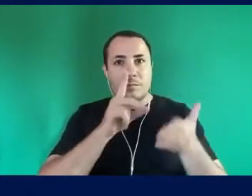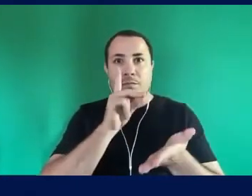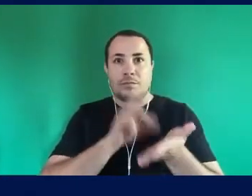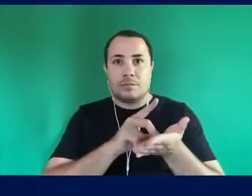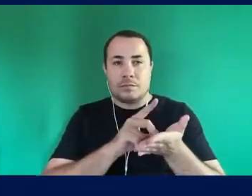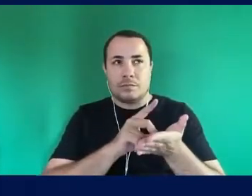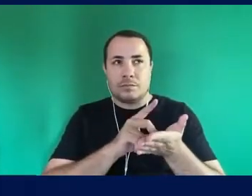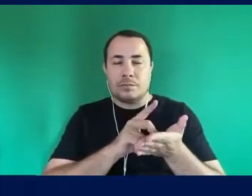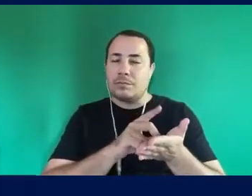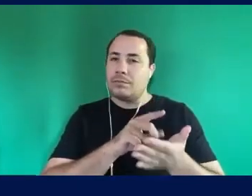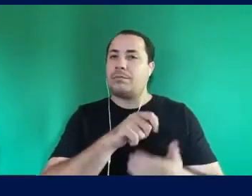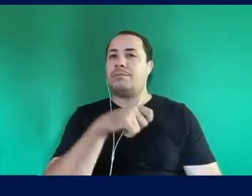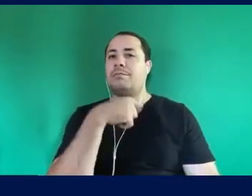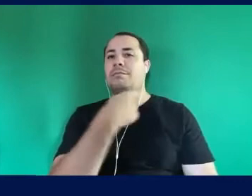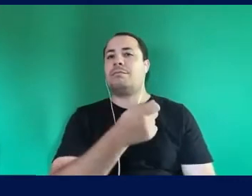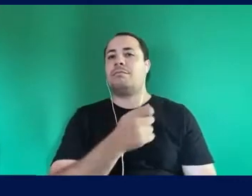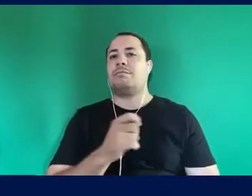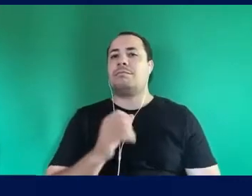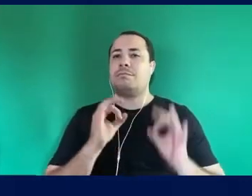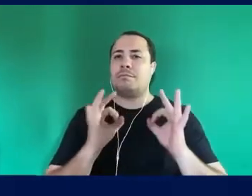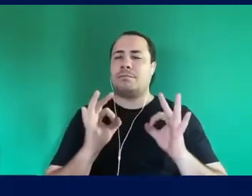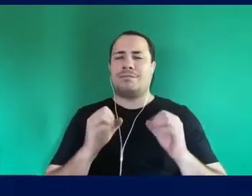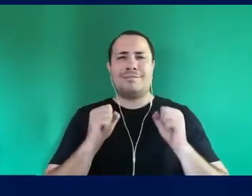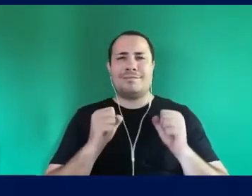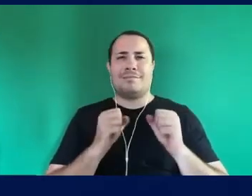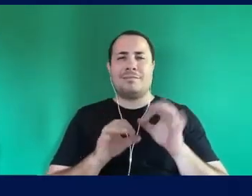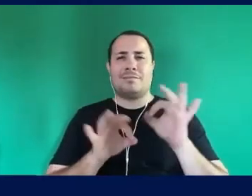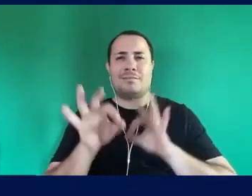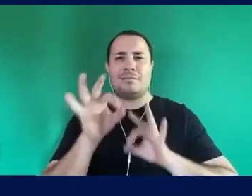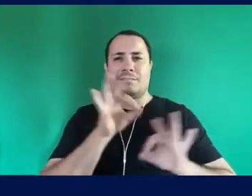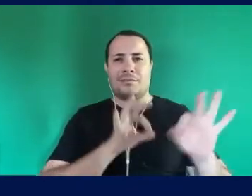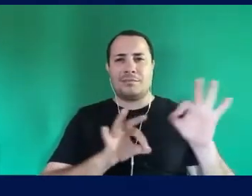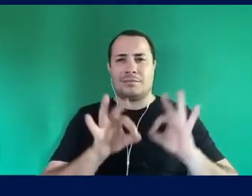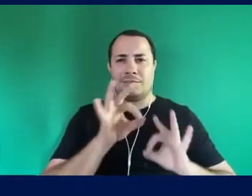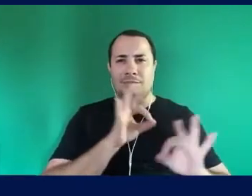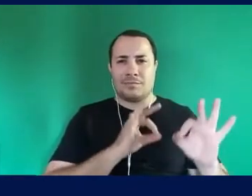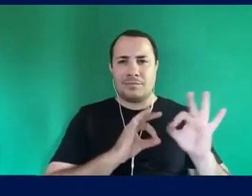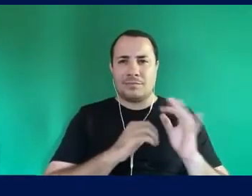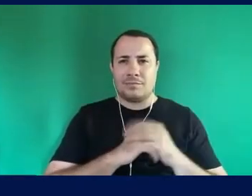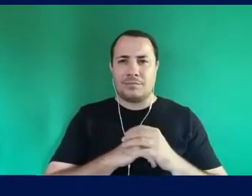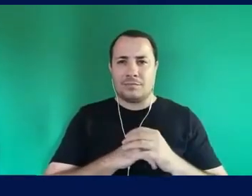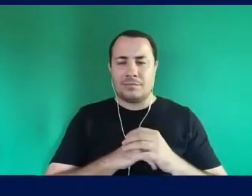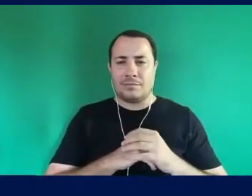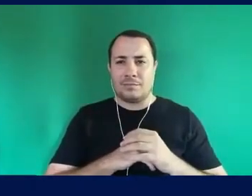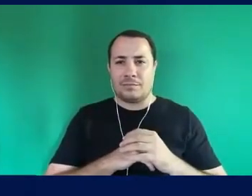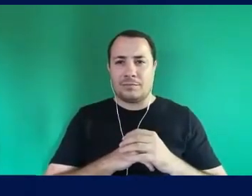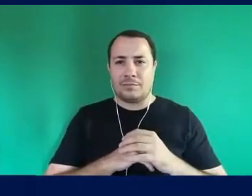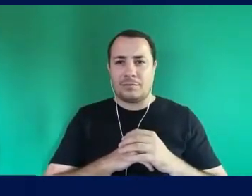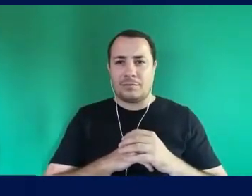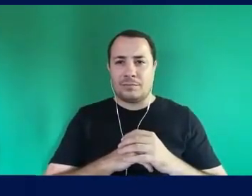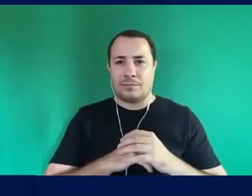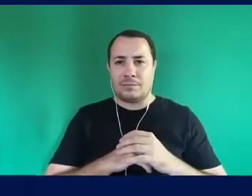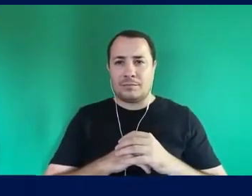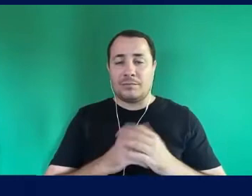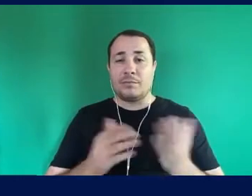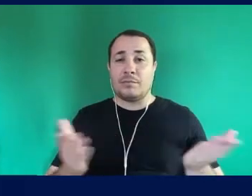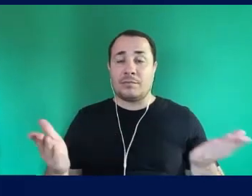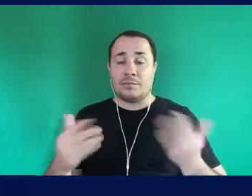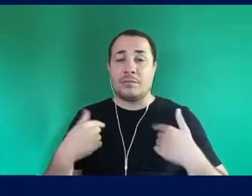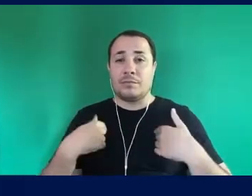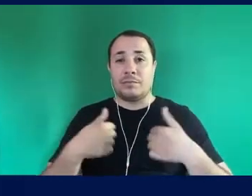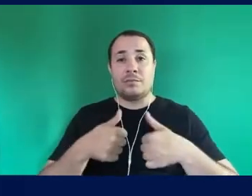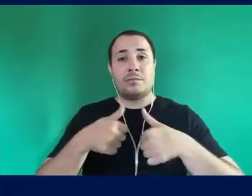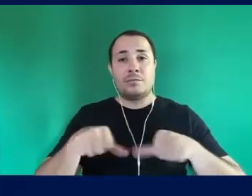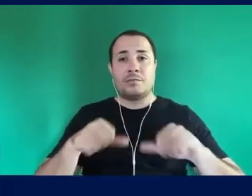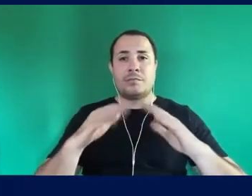posso construir Quantas realidades Eu quiser Diante do real Agora É real Minha gente Que eu estou aqui Na minha casa De